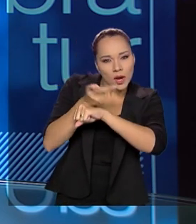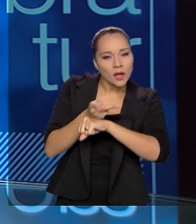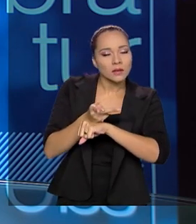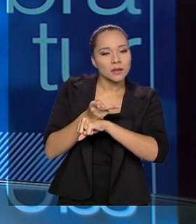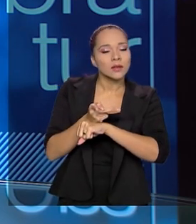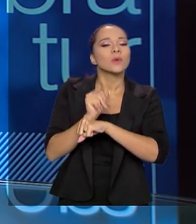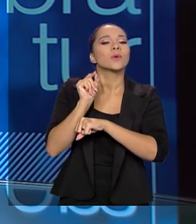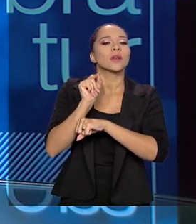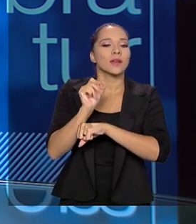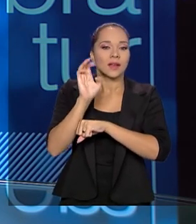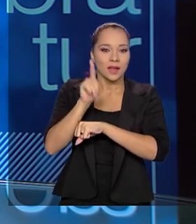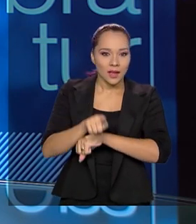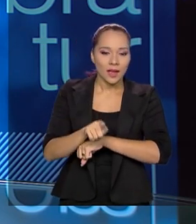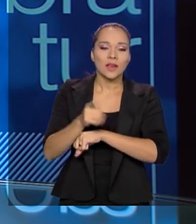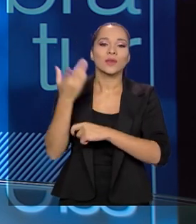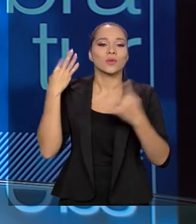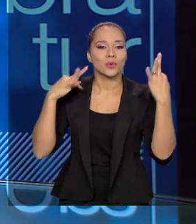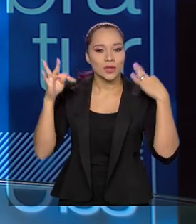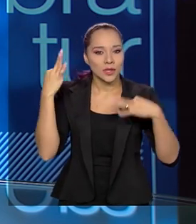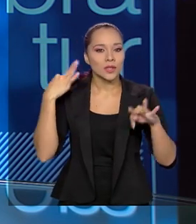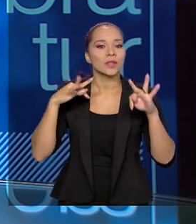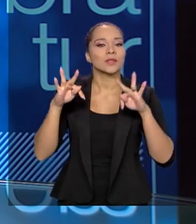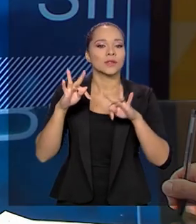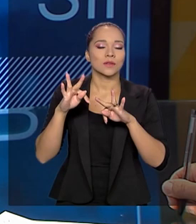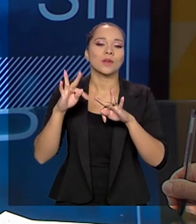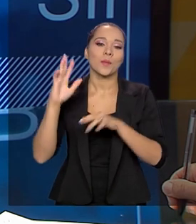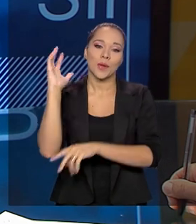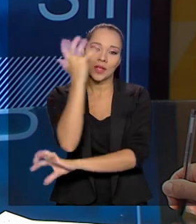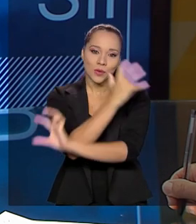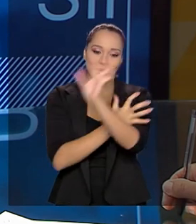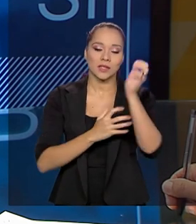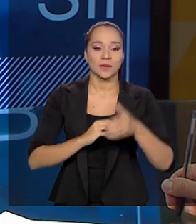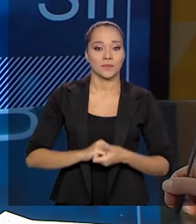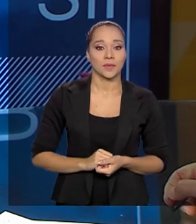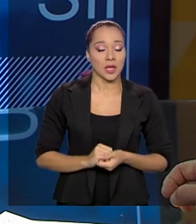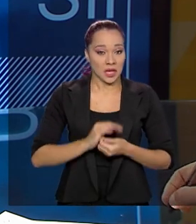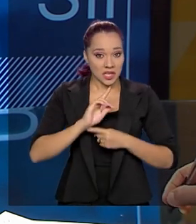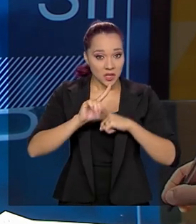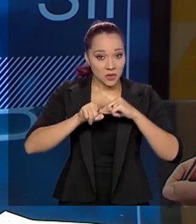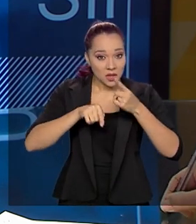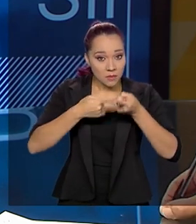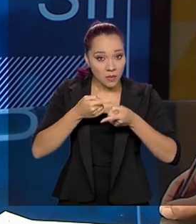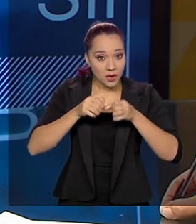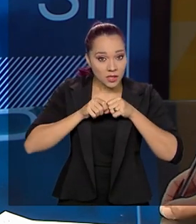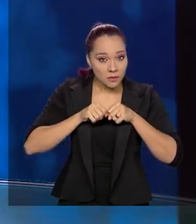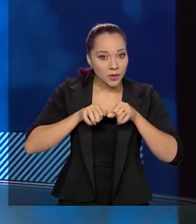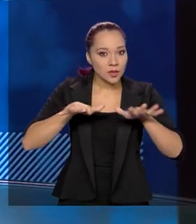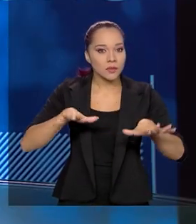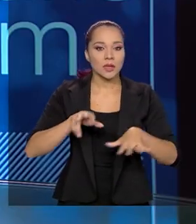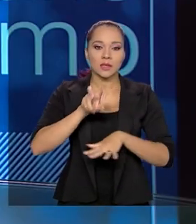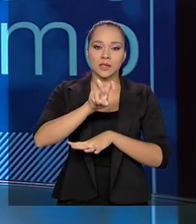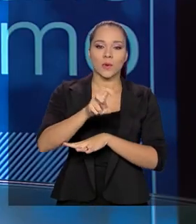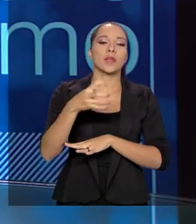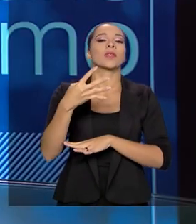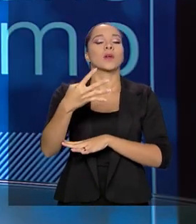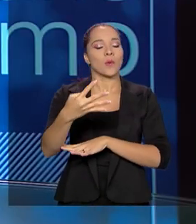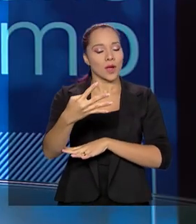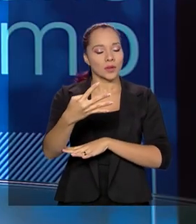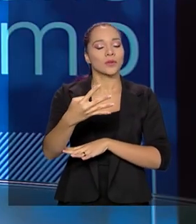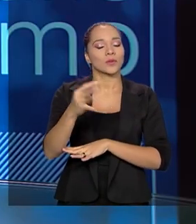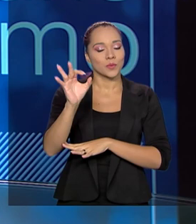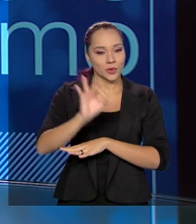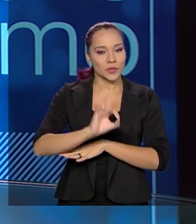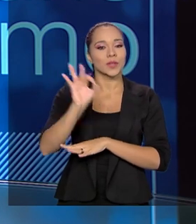buscas, eram por turismo de natureza, por ecoturismo. Na pós-pandemia, 50? 54. 54.